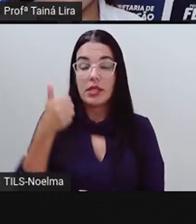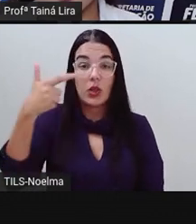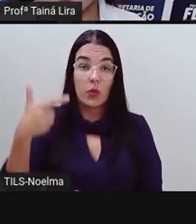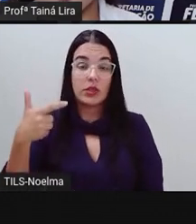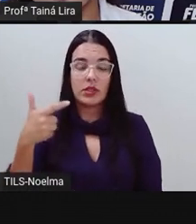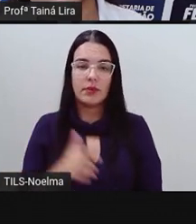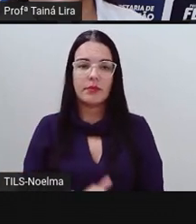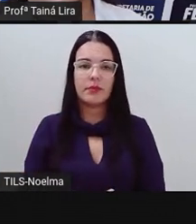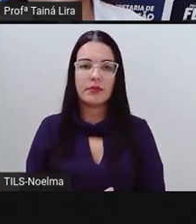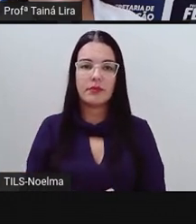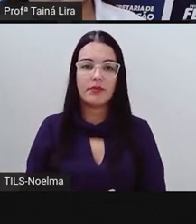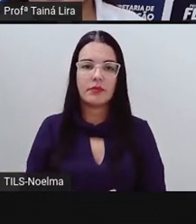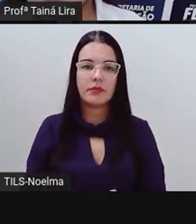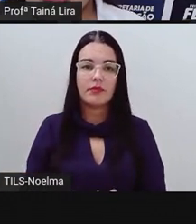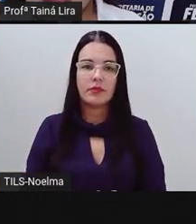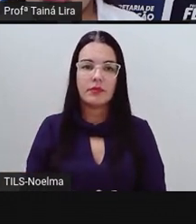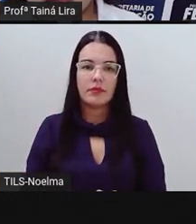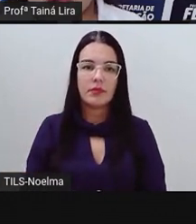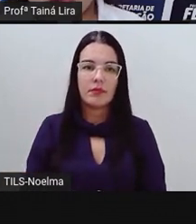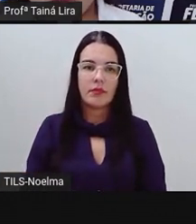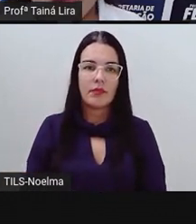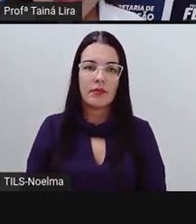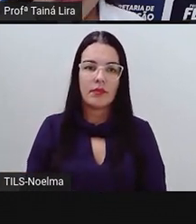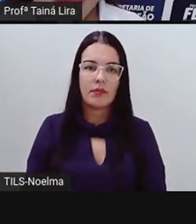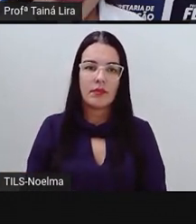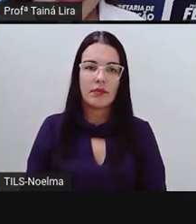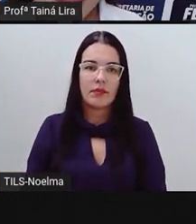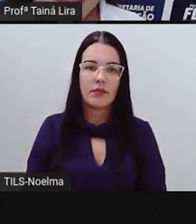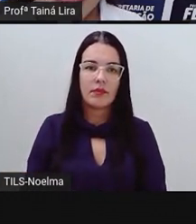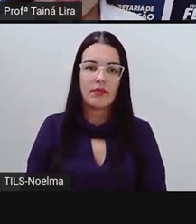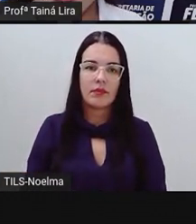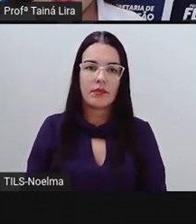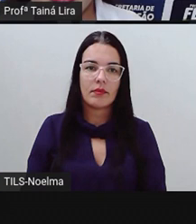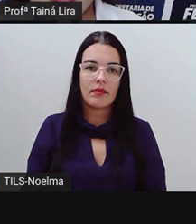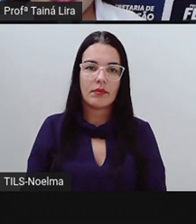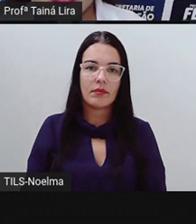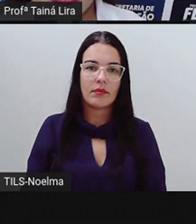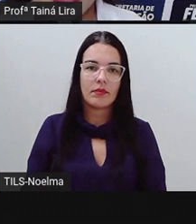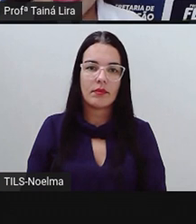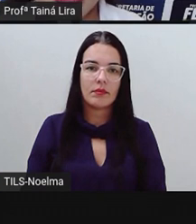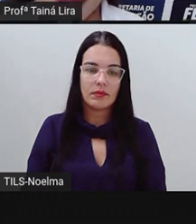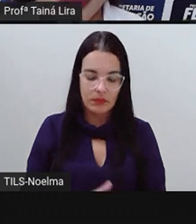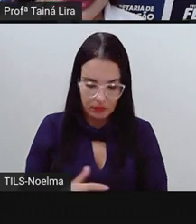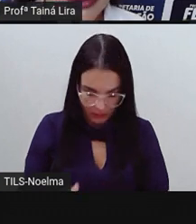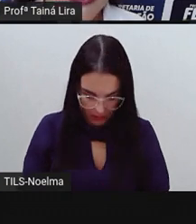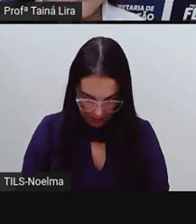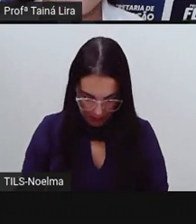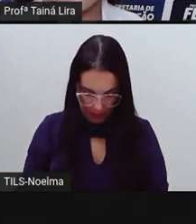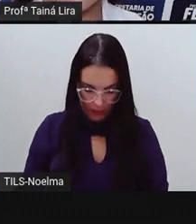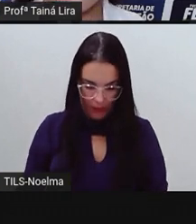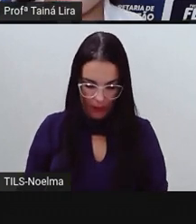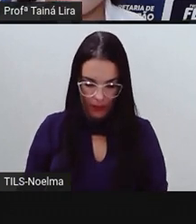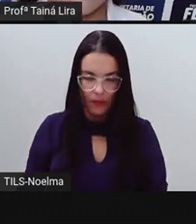10 e 12. Não significa dizer que os números ímpares não estejam aparecendo aqui, tá bom?